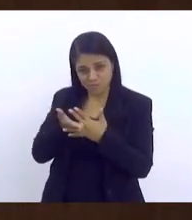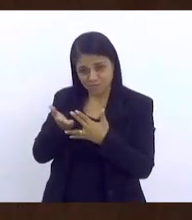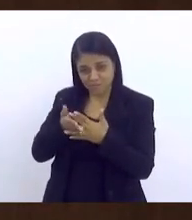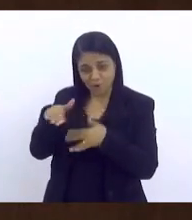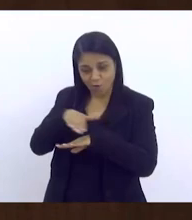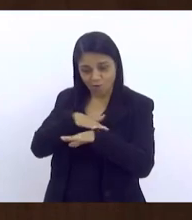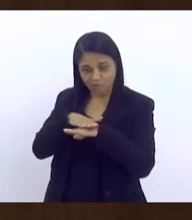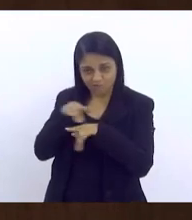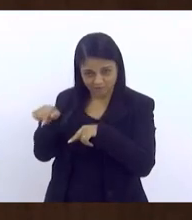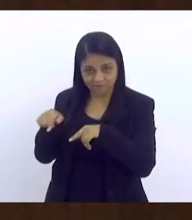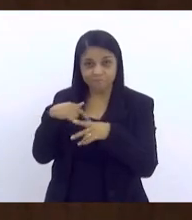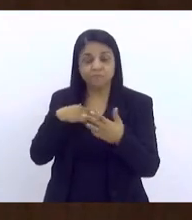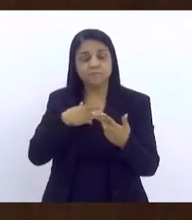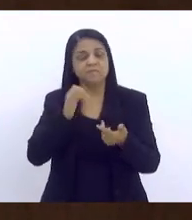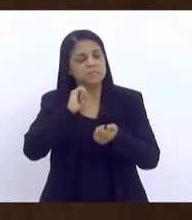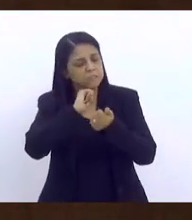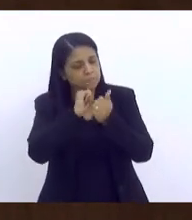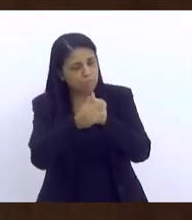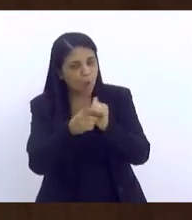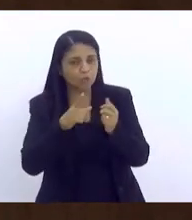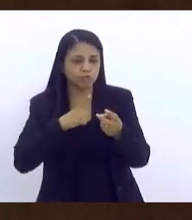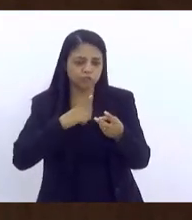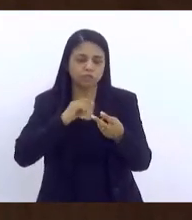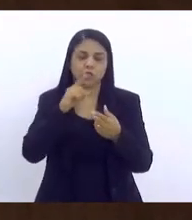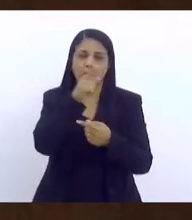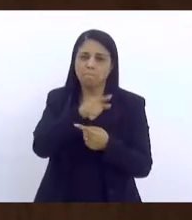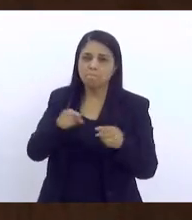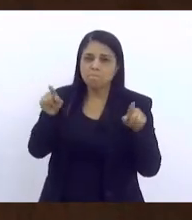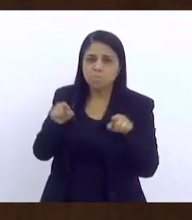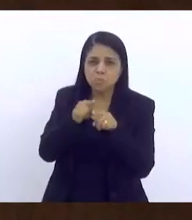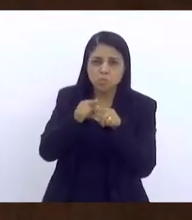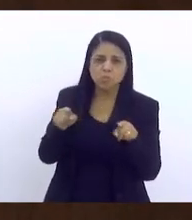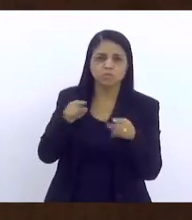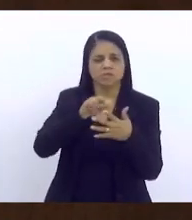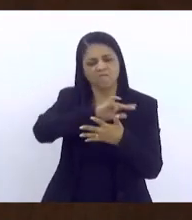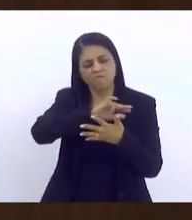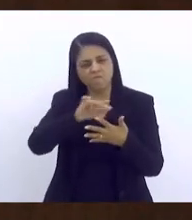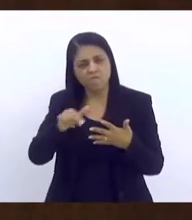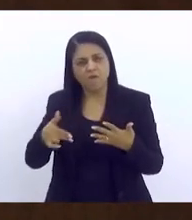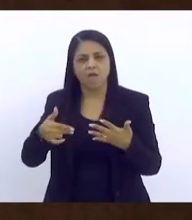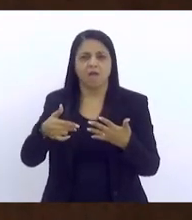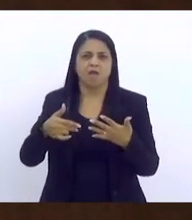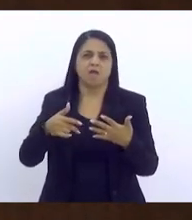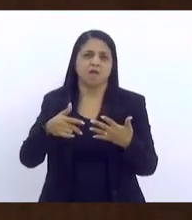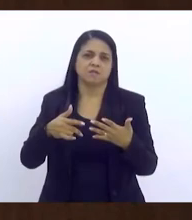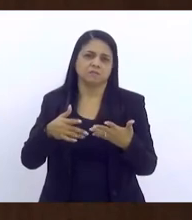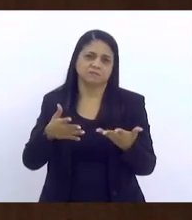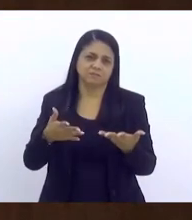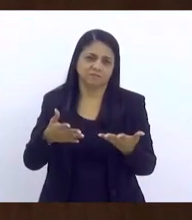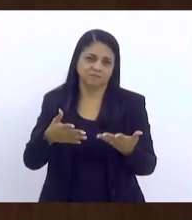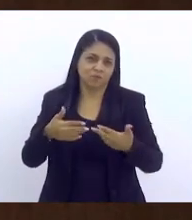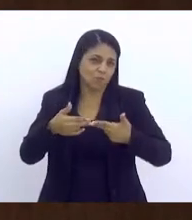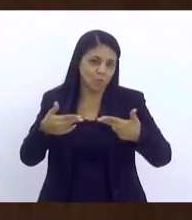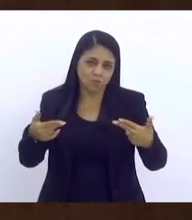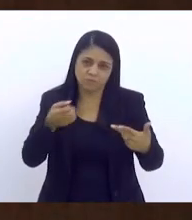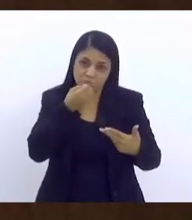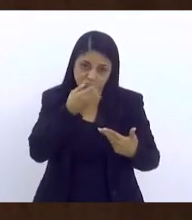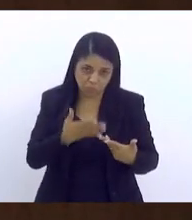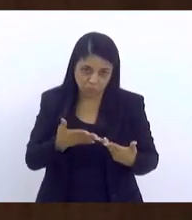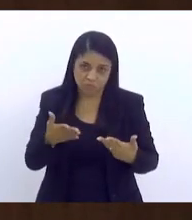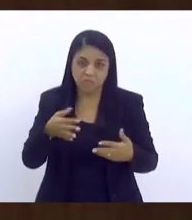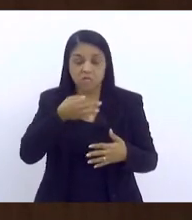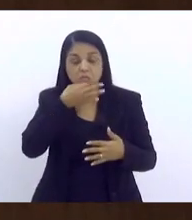esporte, música, várias situações. O que é a sugestão? é criar um espaço